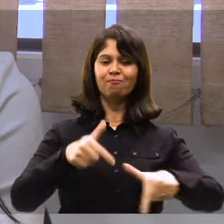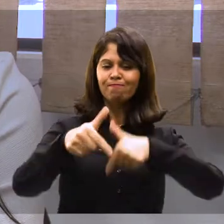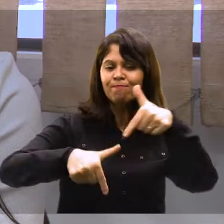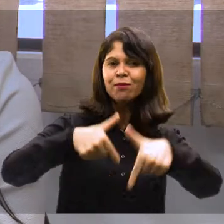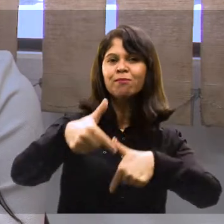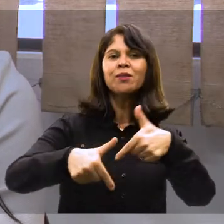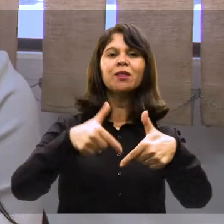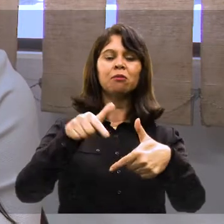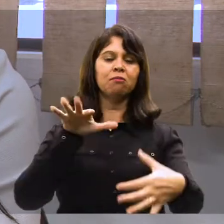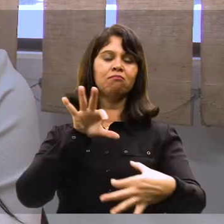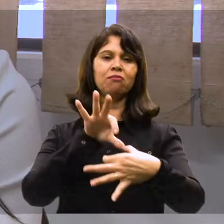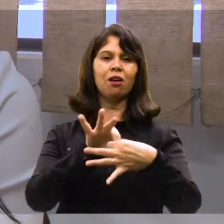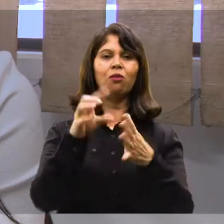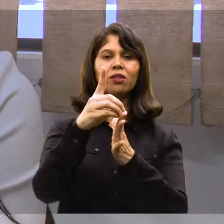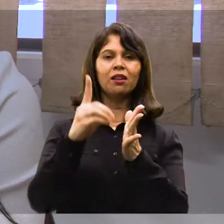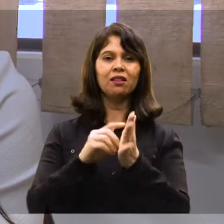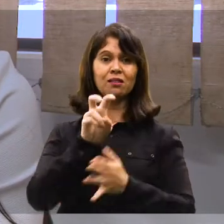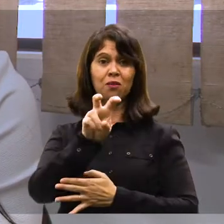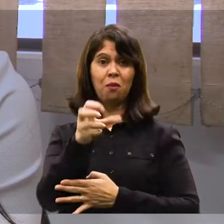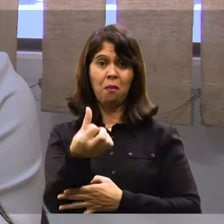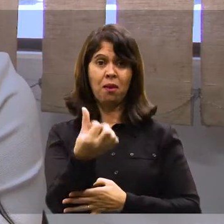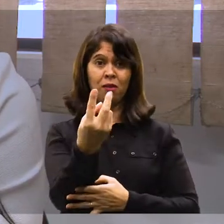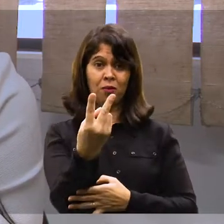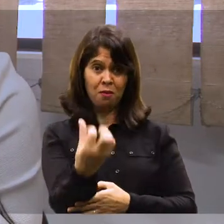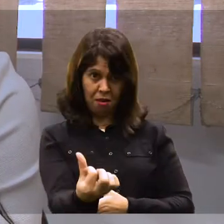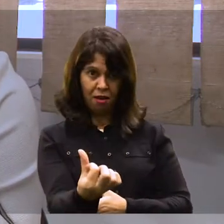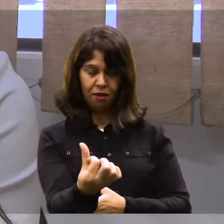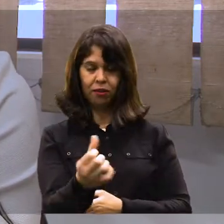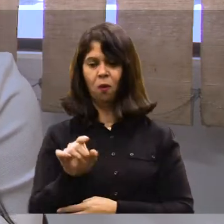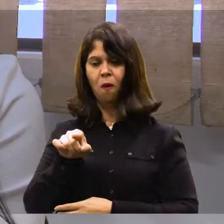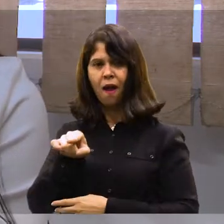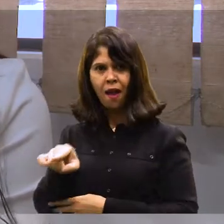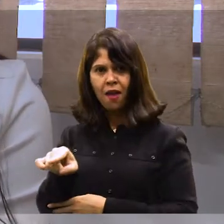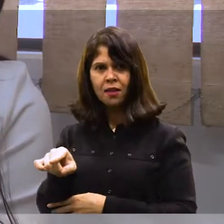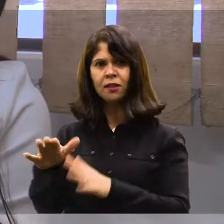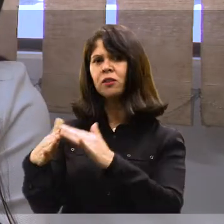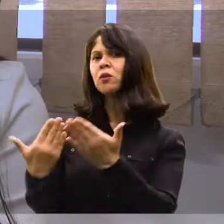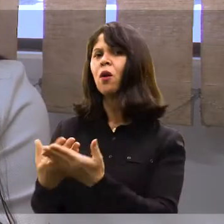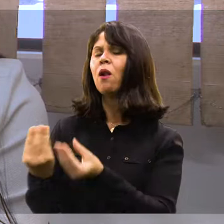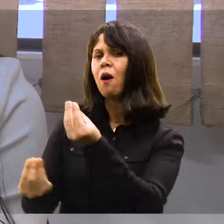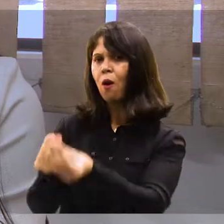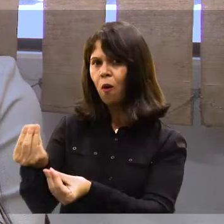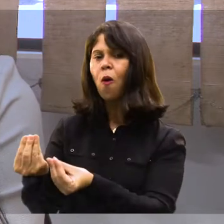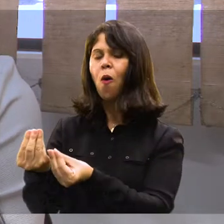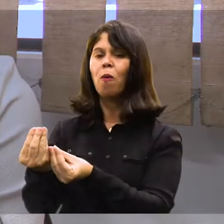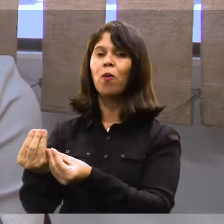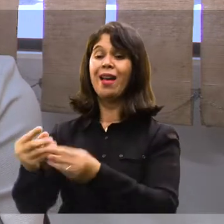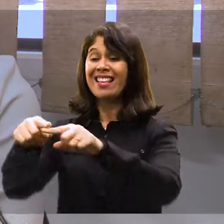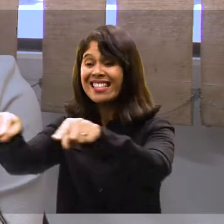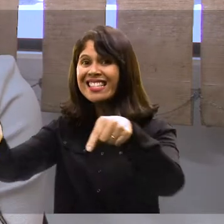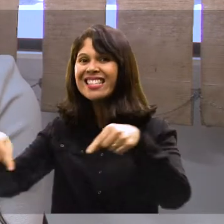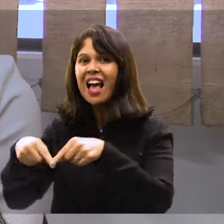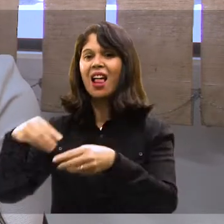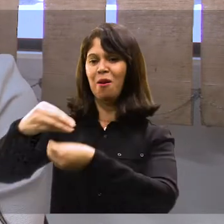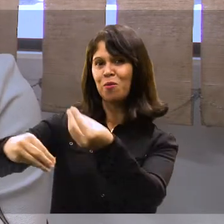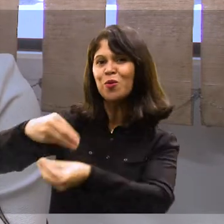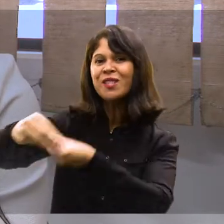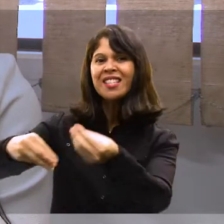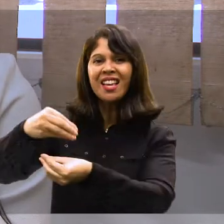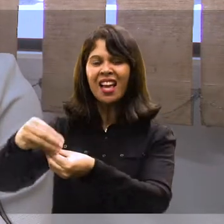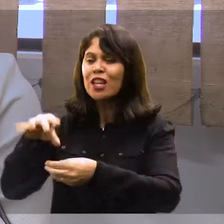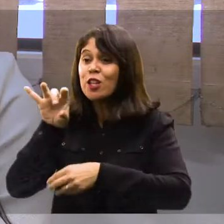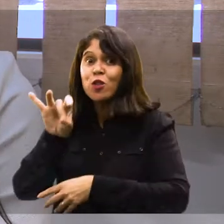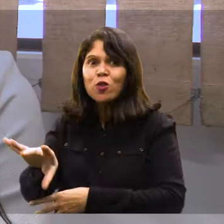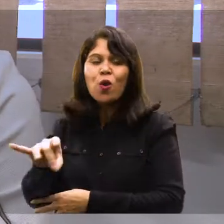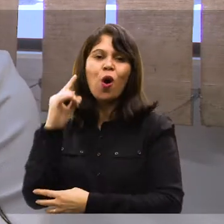diferenciada para atender ao decreto 5626, então, uma unidade escolar tem feito proposta multisseriada, então,